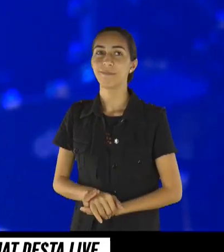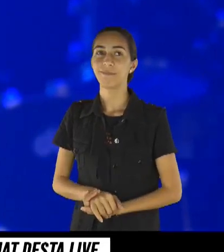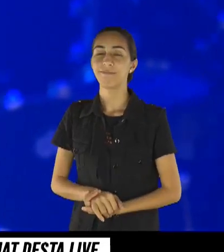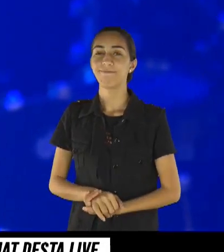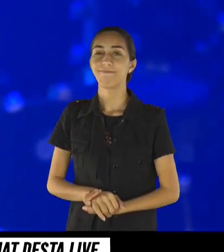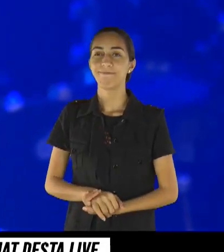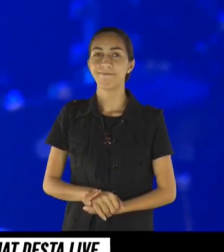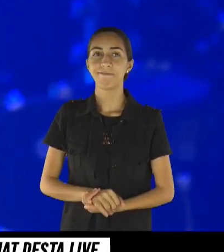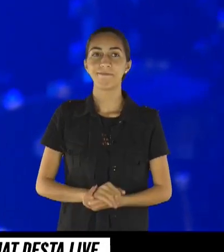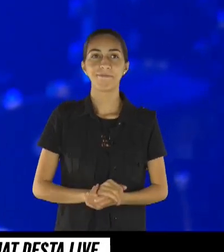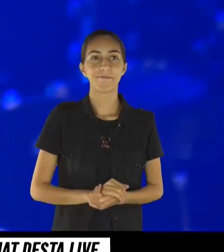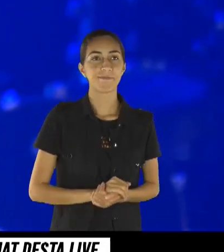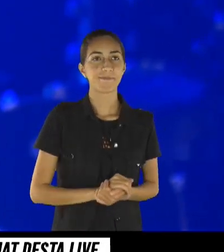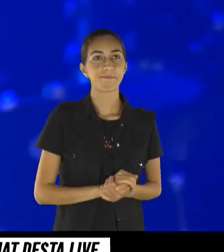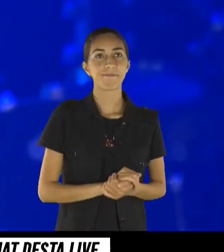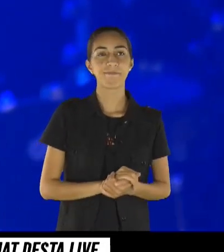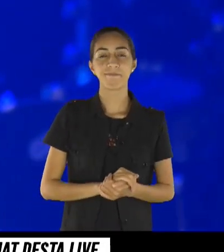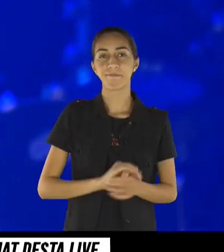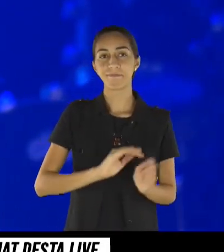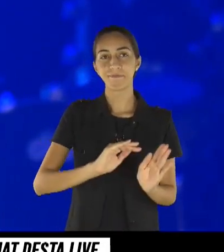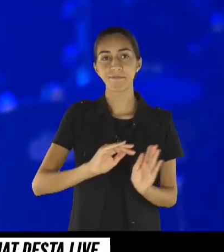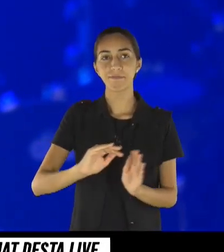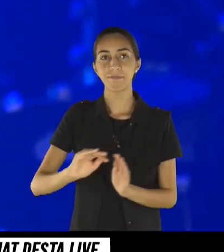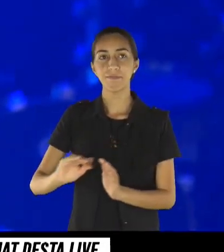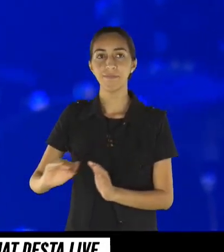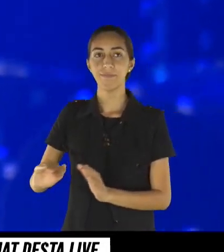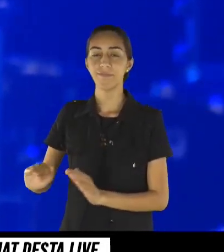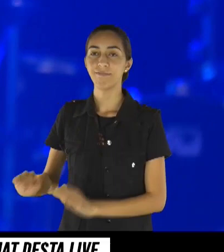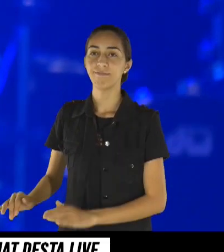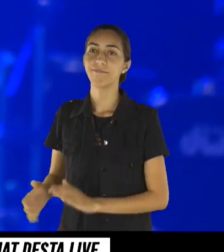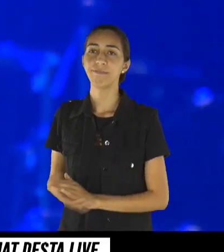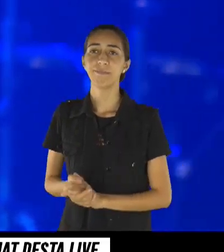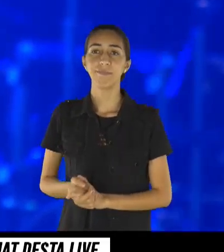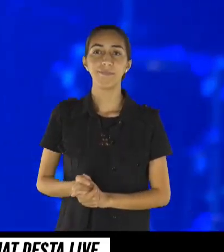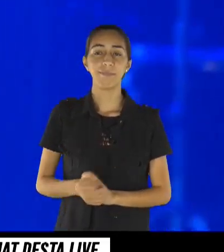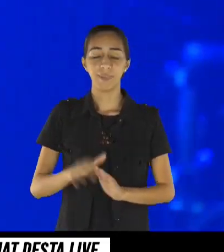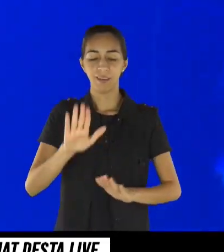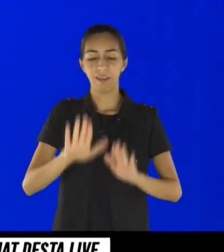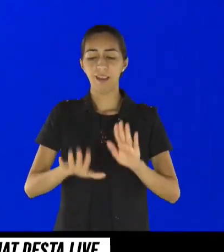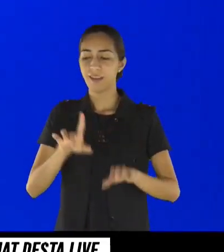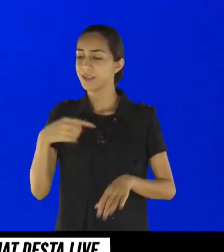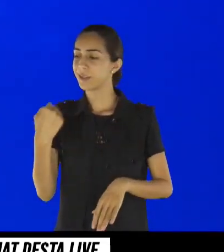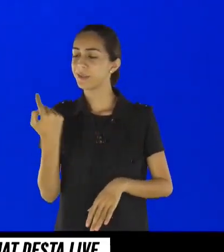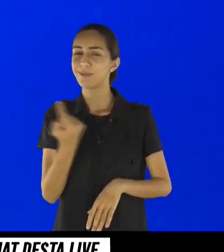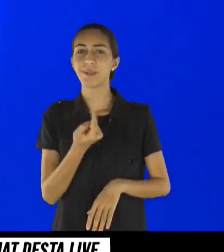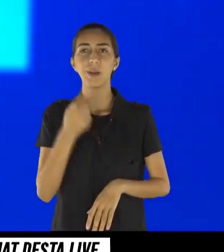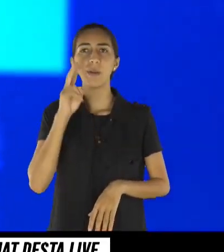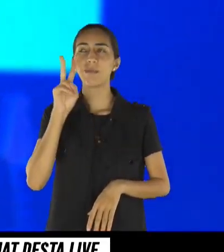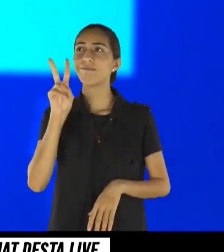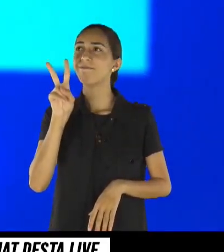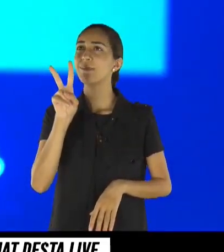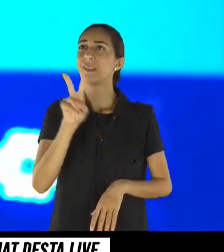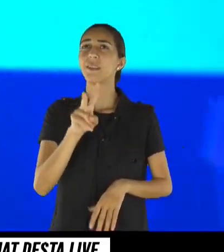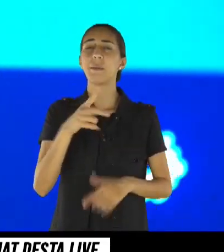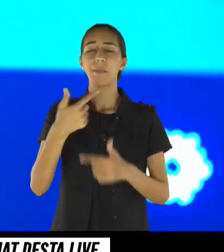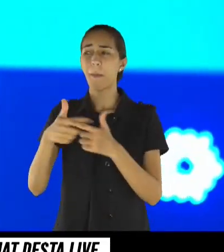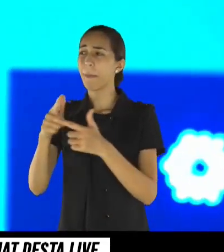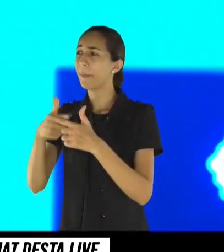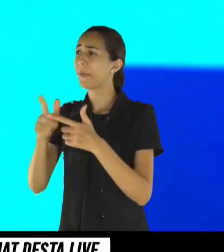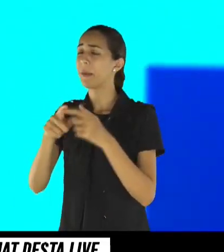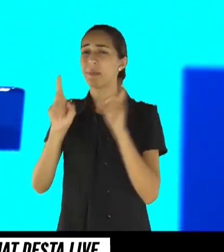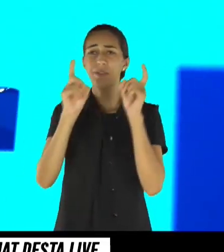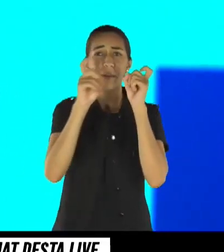sem uma reação, diante da situação que a gente está vivendo. No mundo, tereis